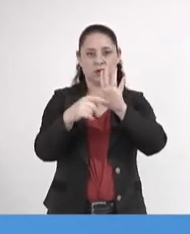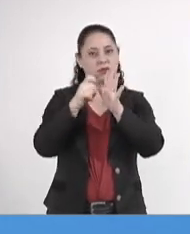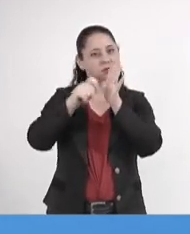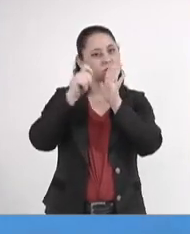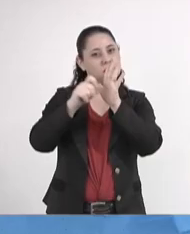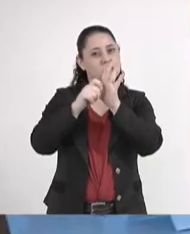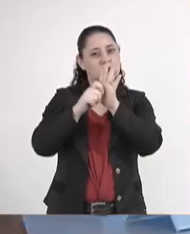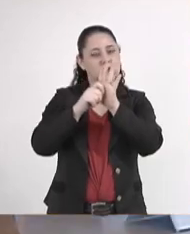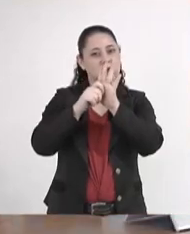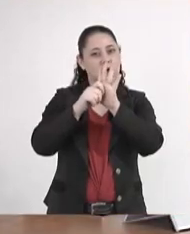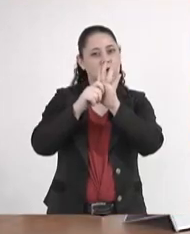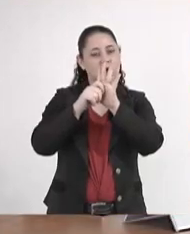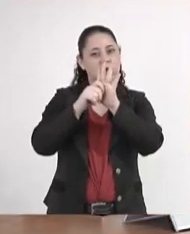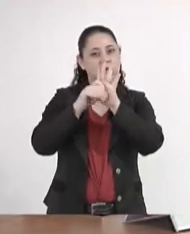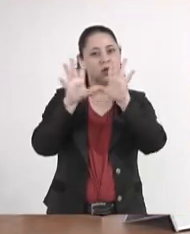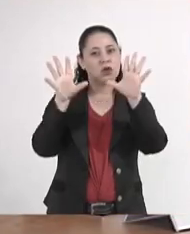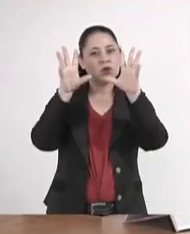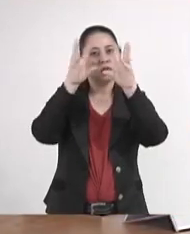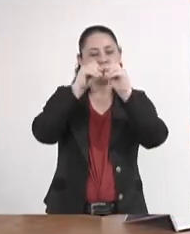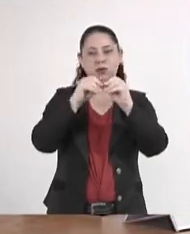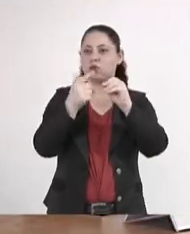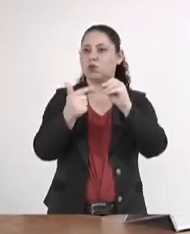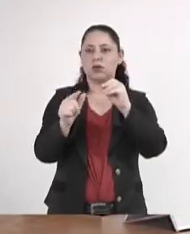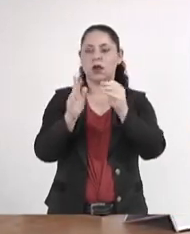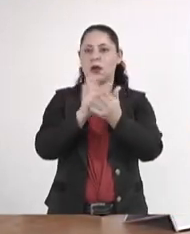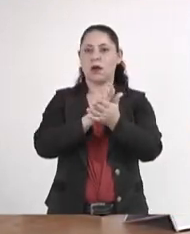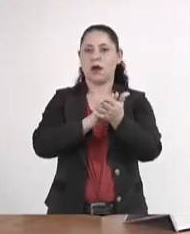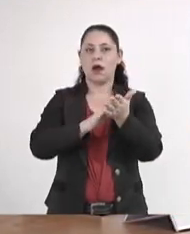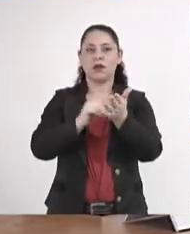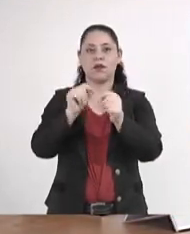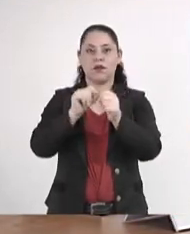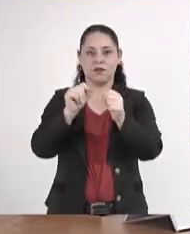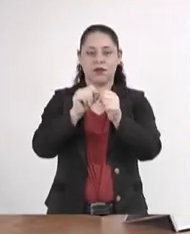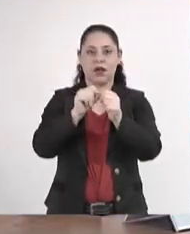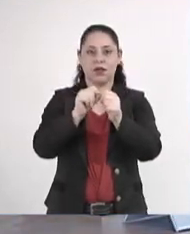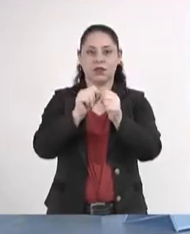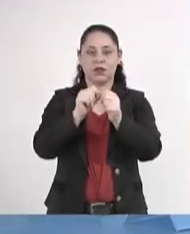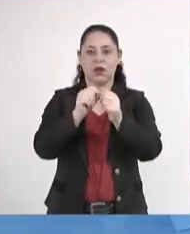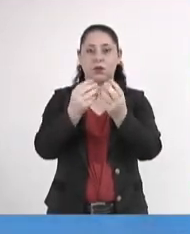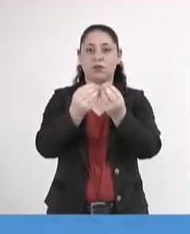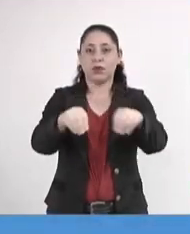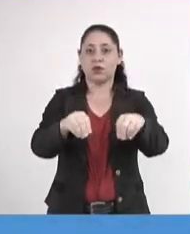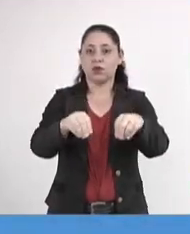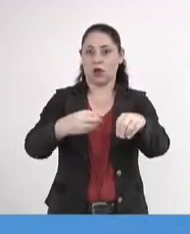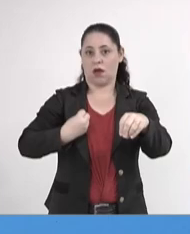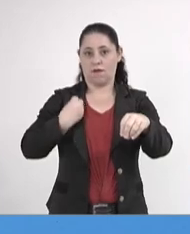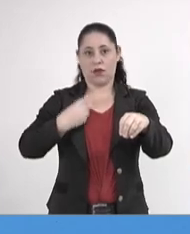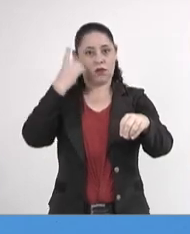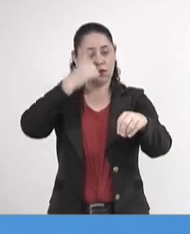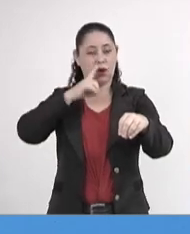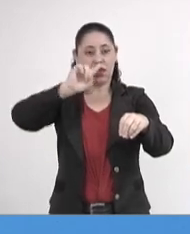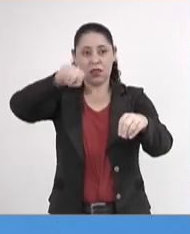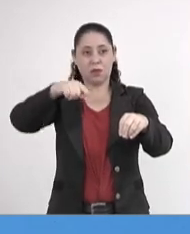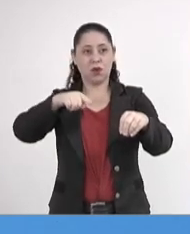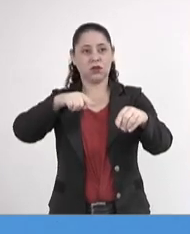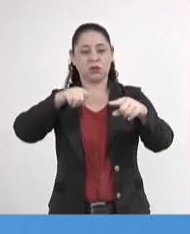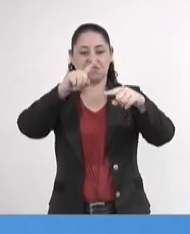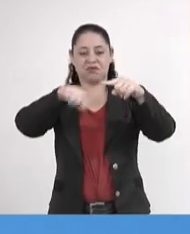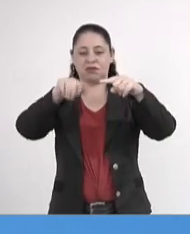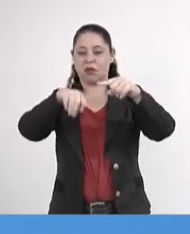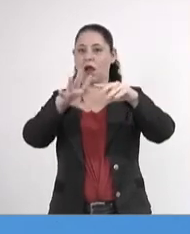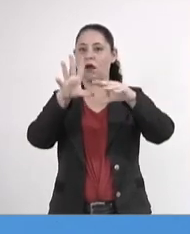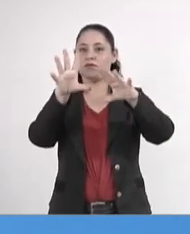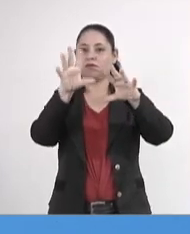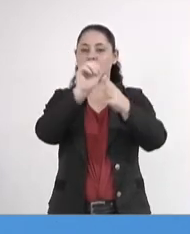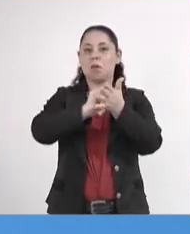correção, eles apagaram o link, não existe mais. Quer dizer, promove um estrago na vida do parlamentar e simplesmente deletam o link